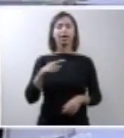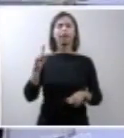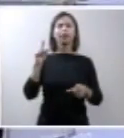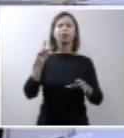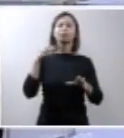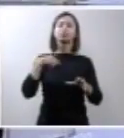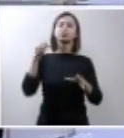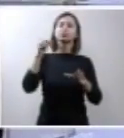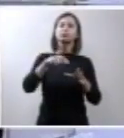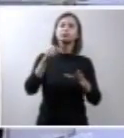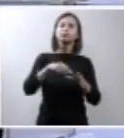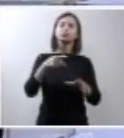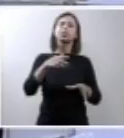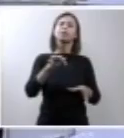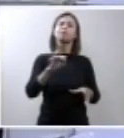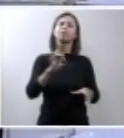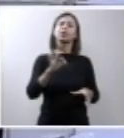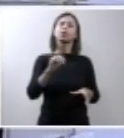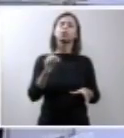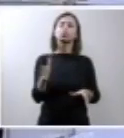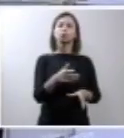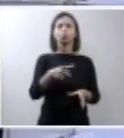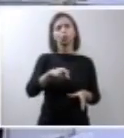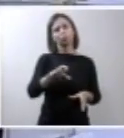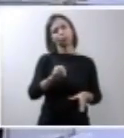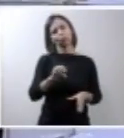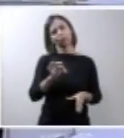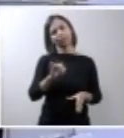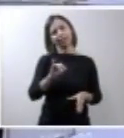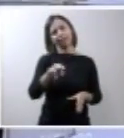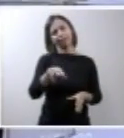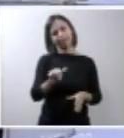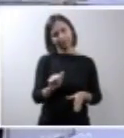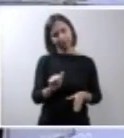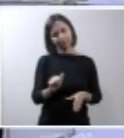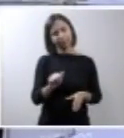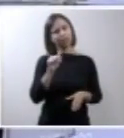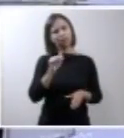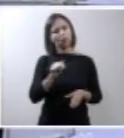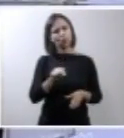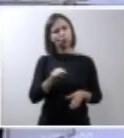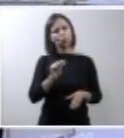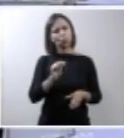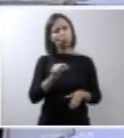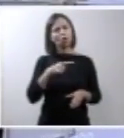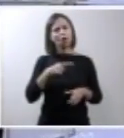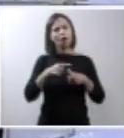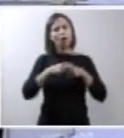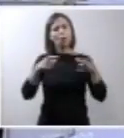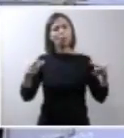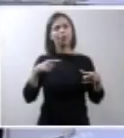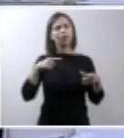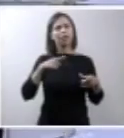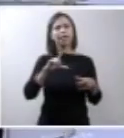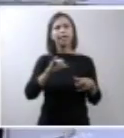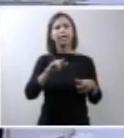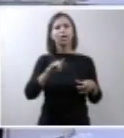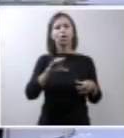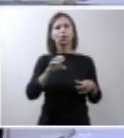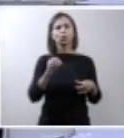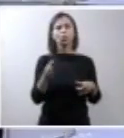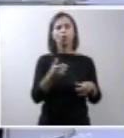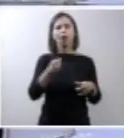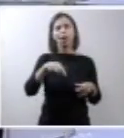também é conhecido que essa substância ela aumenta bastante no líquido amniótico nos casos de